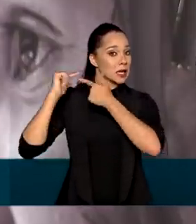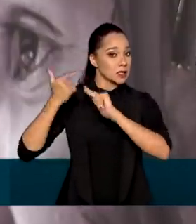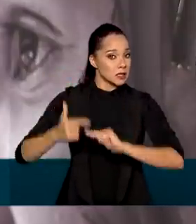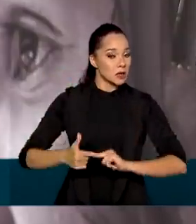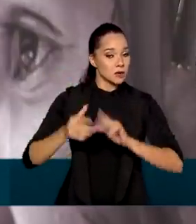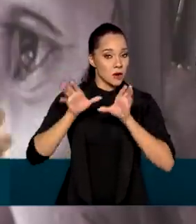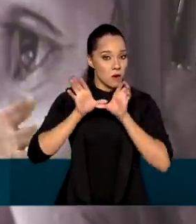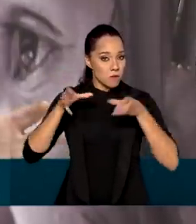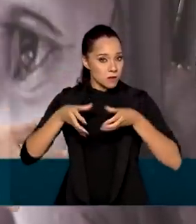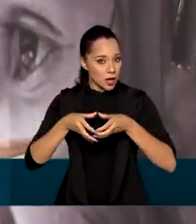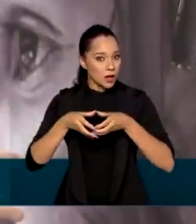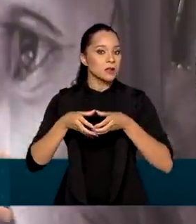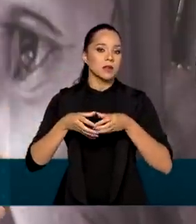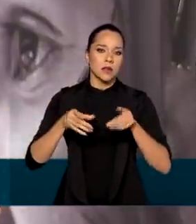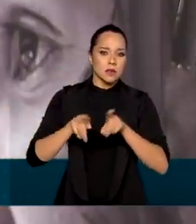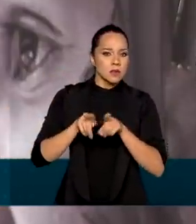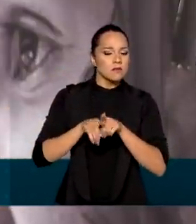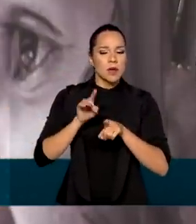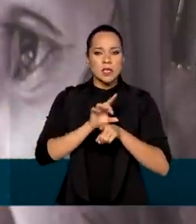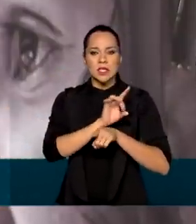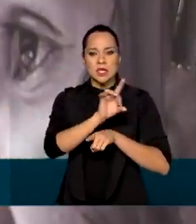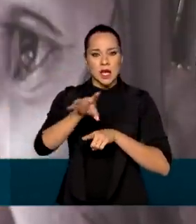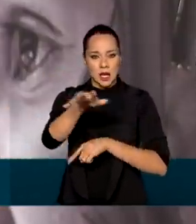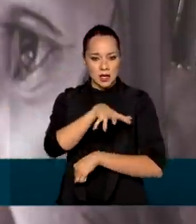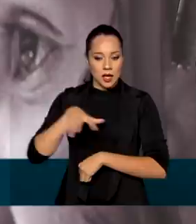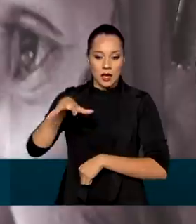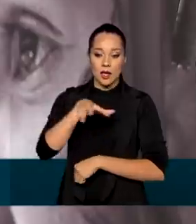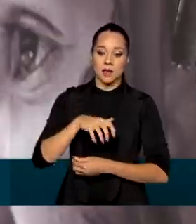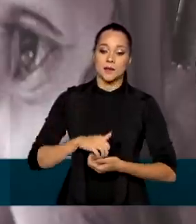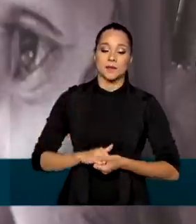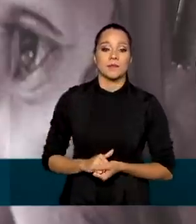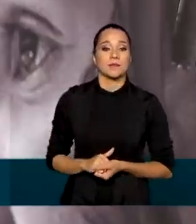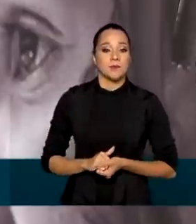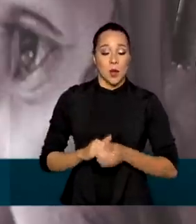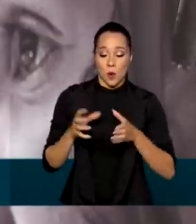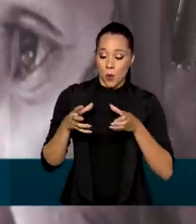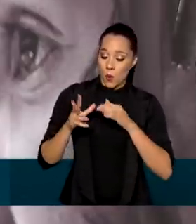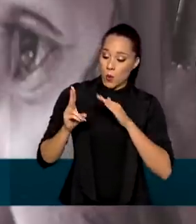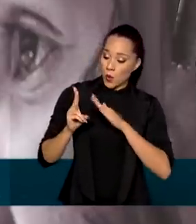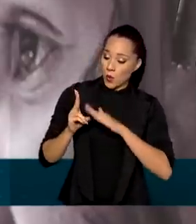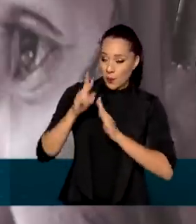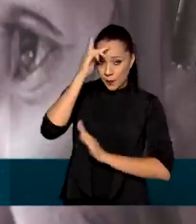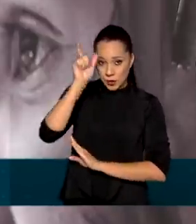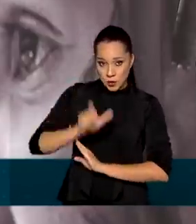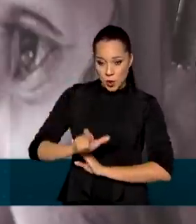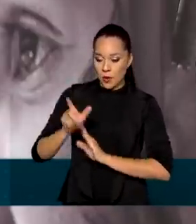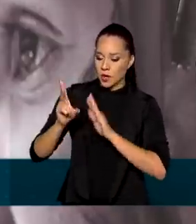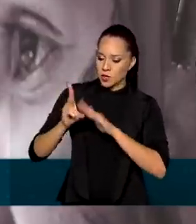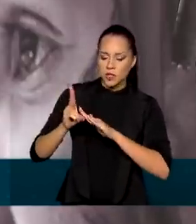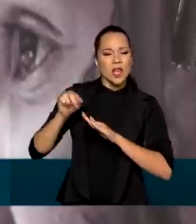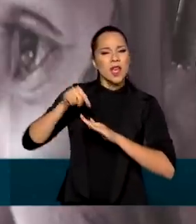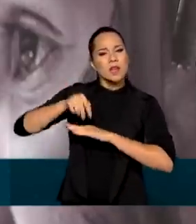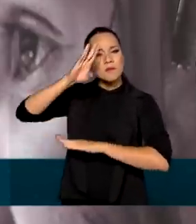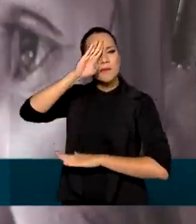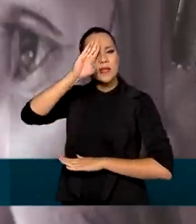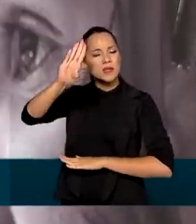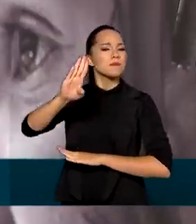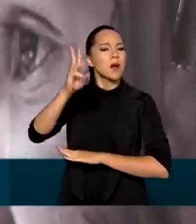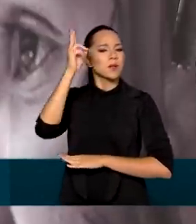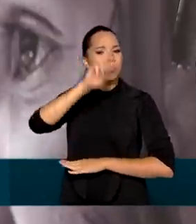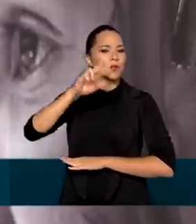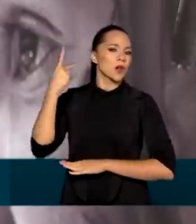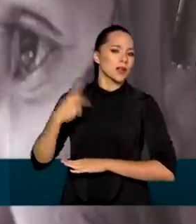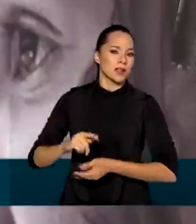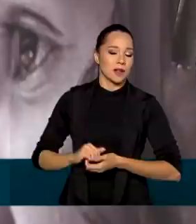comunidades e as potencialidades de cada área. O indígena tem que ser o protagonista da própria história.